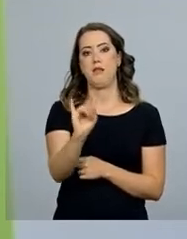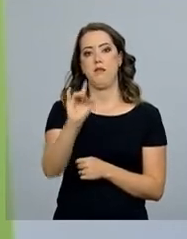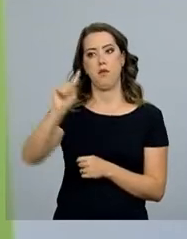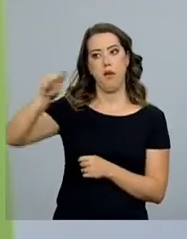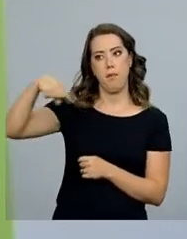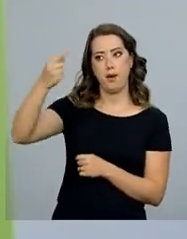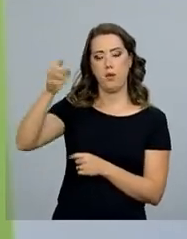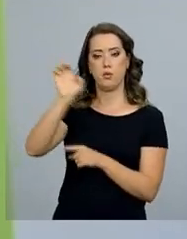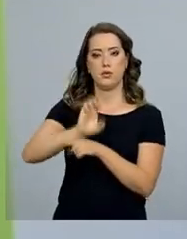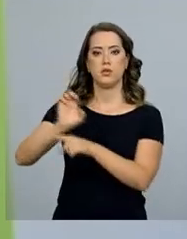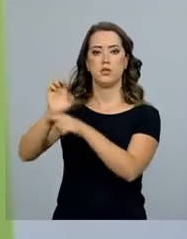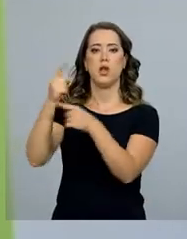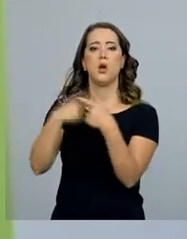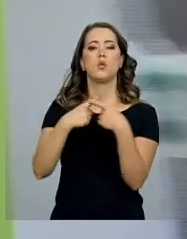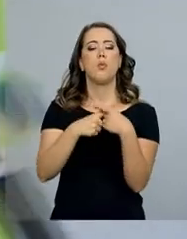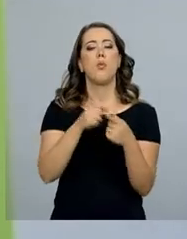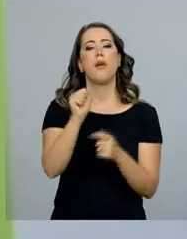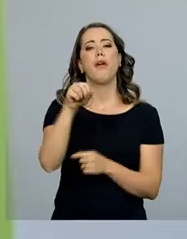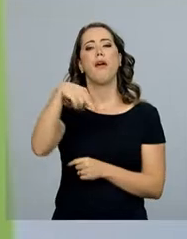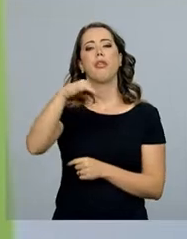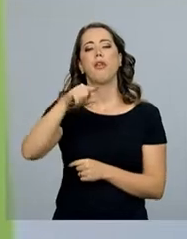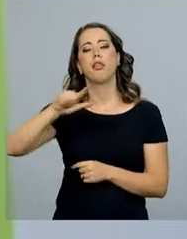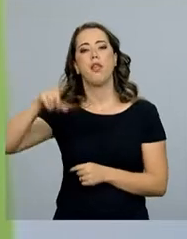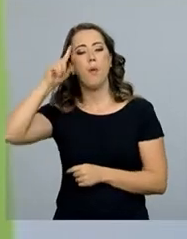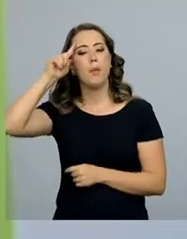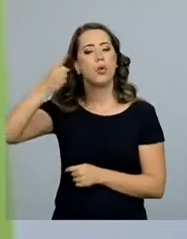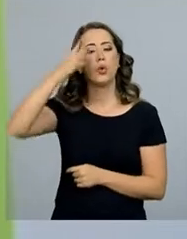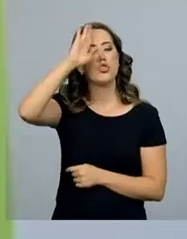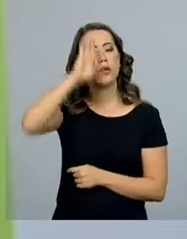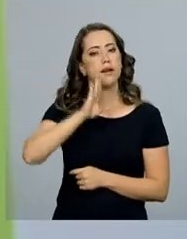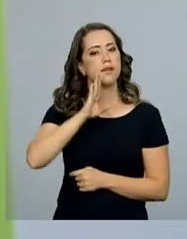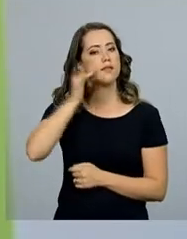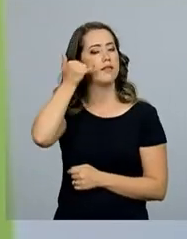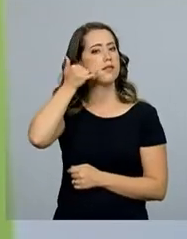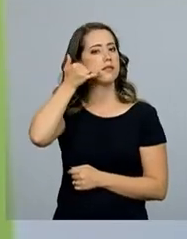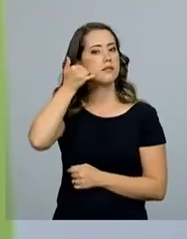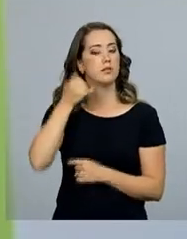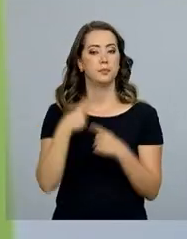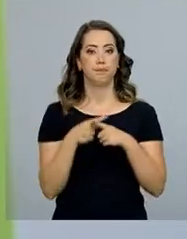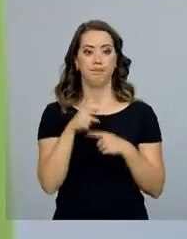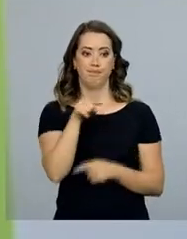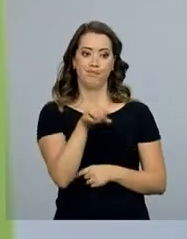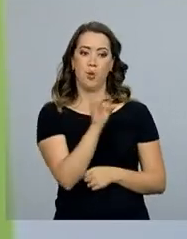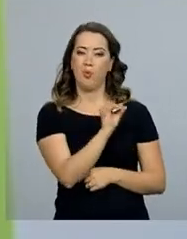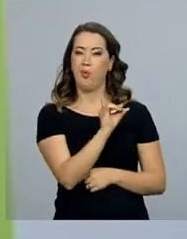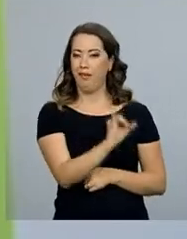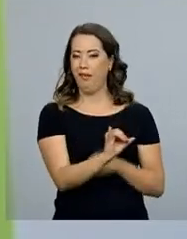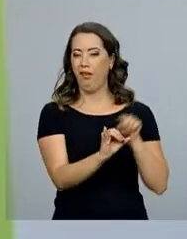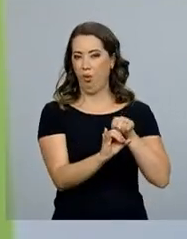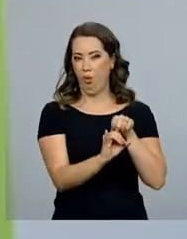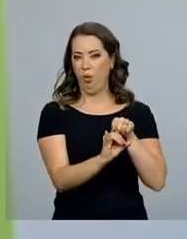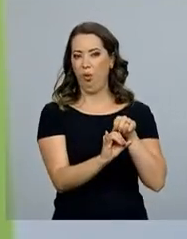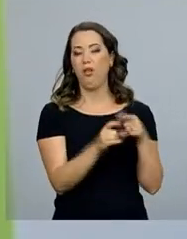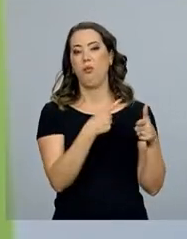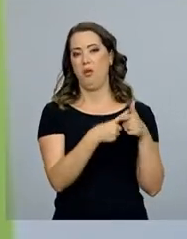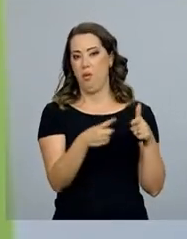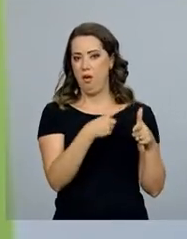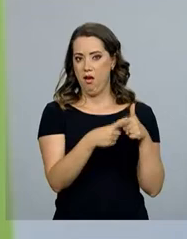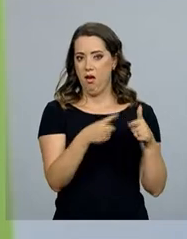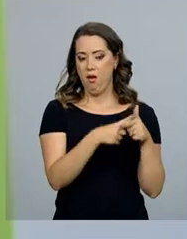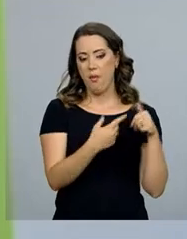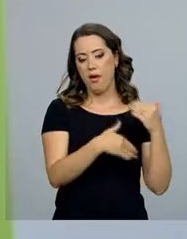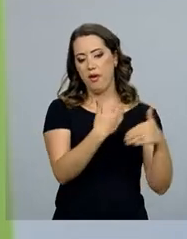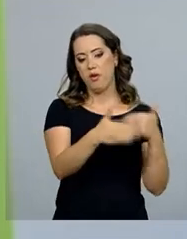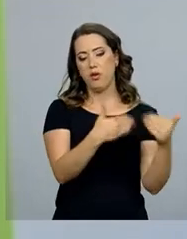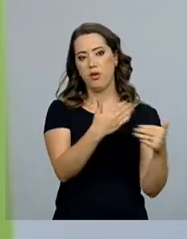E por que desta decisão da Anatel? Isso decorre do fato da prestadora vir apresentando dificuldades em manter